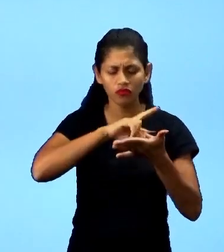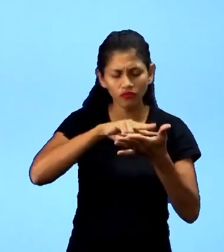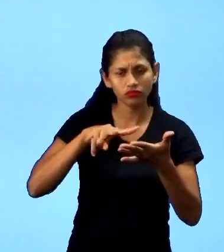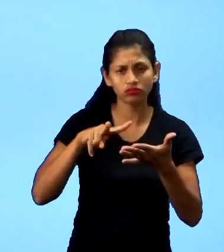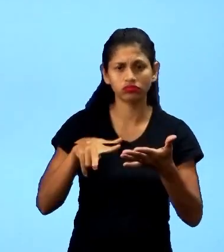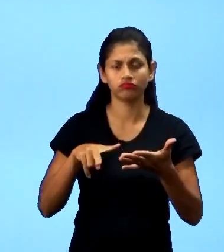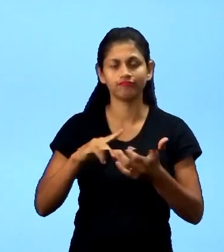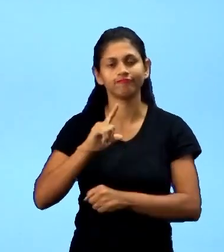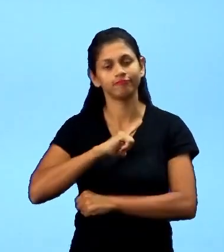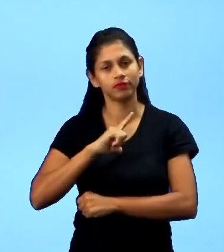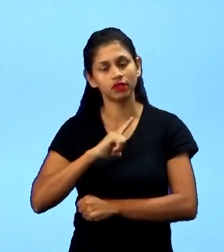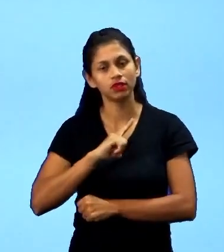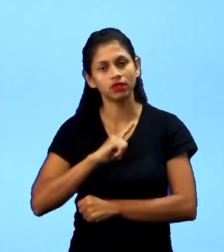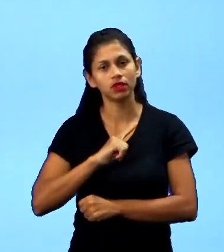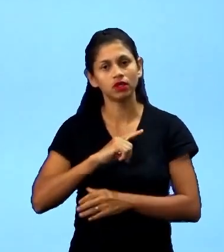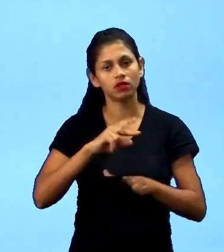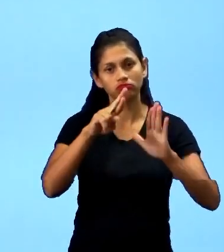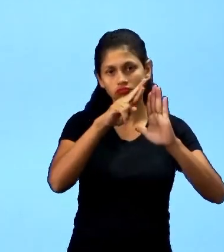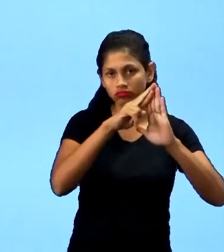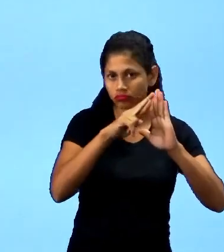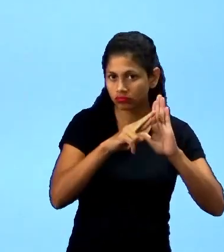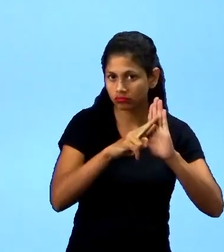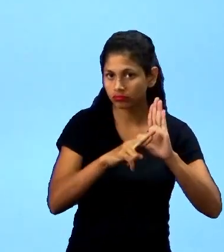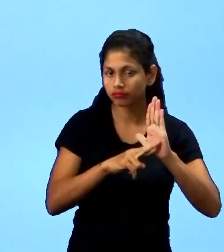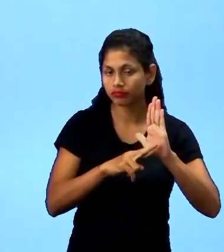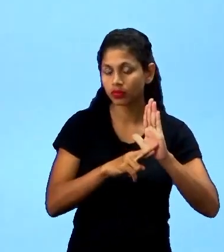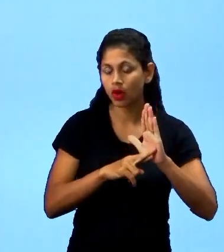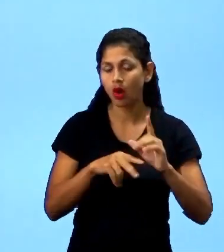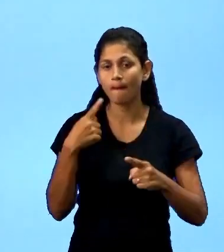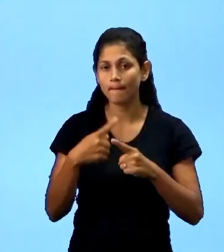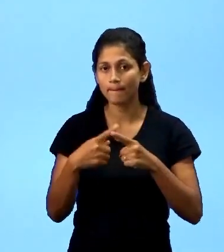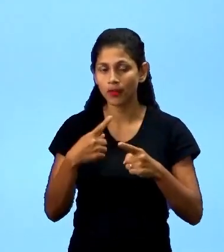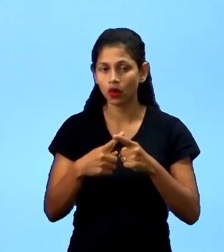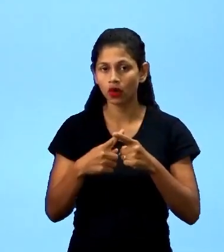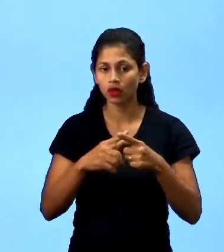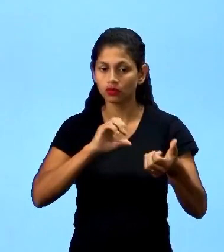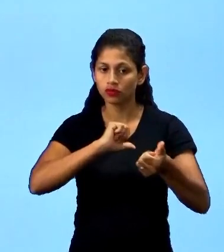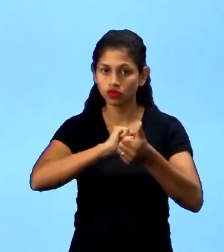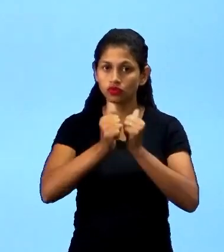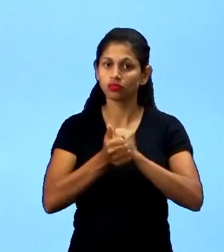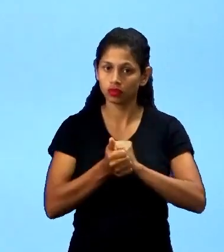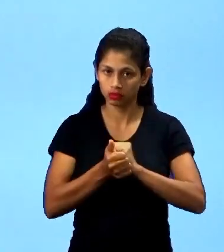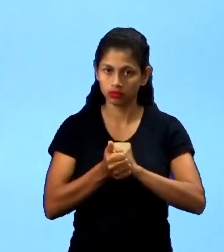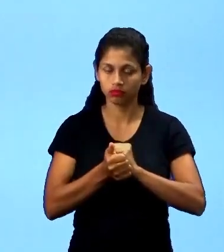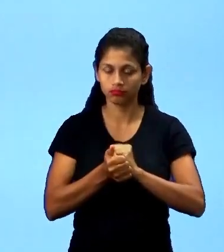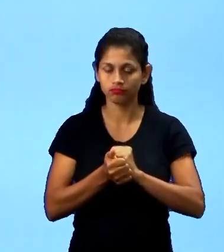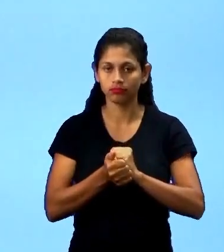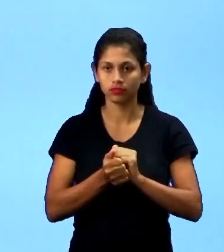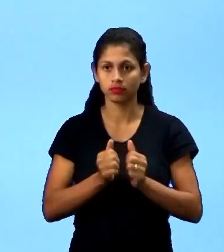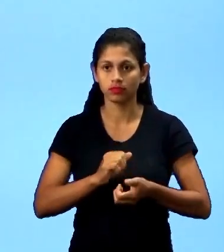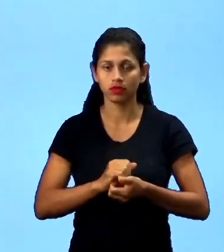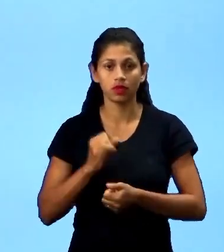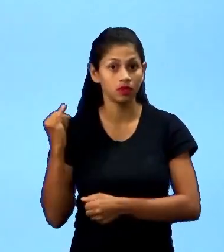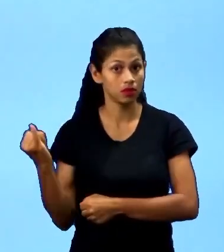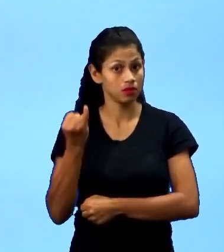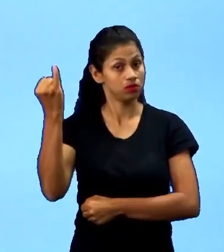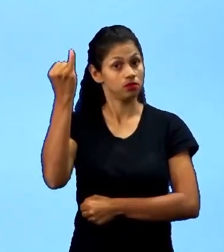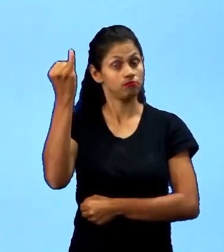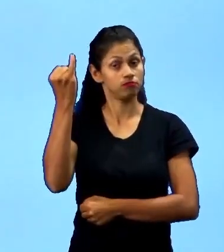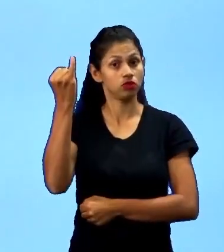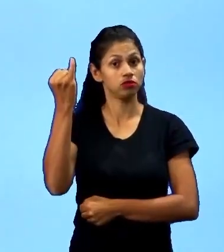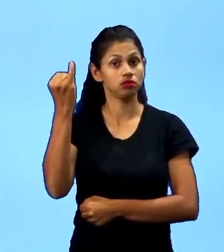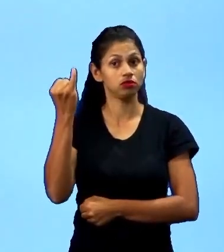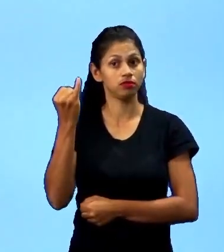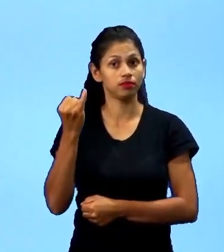Tem toda essa sistematização, a regulamentação, por se tratar de um segmento esportivo, que é bom e importante vocês frisarem e